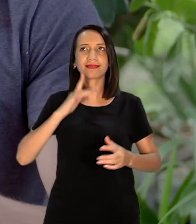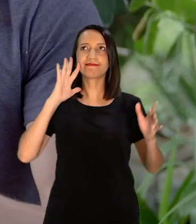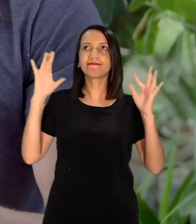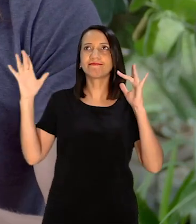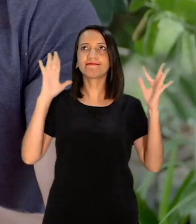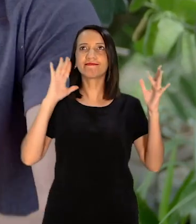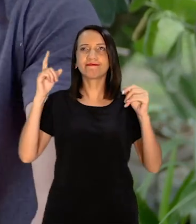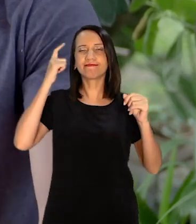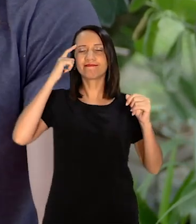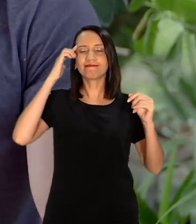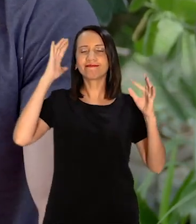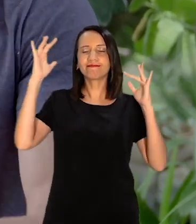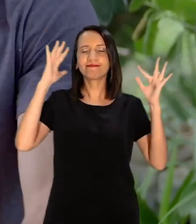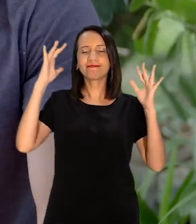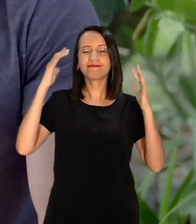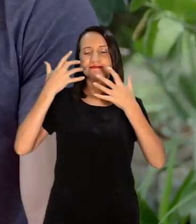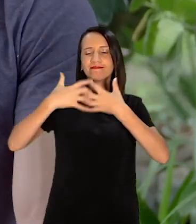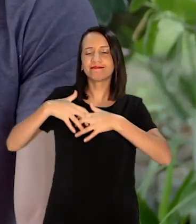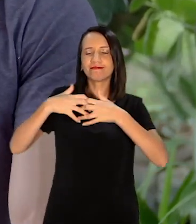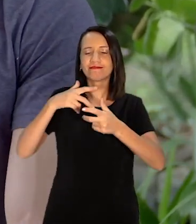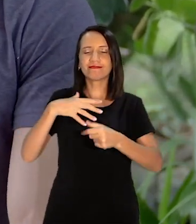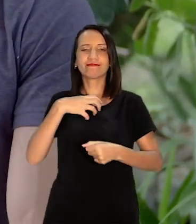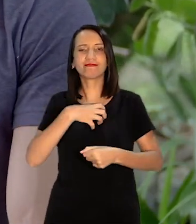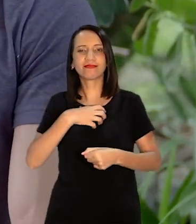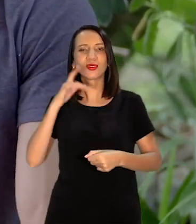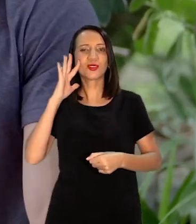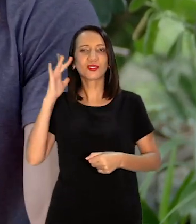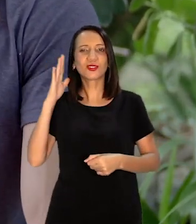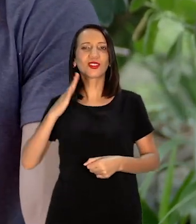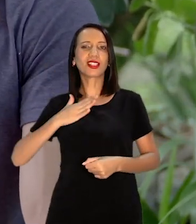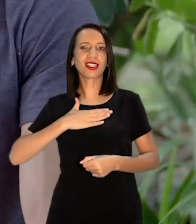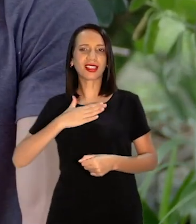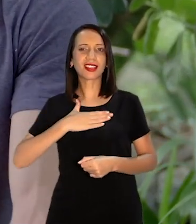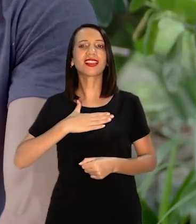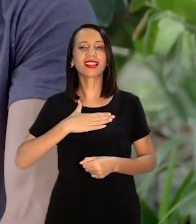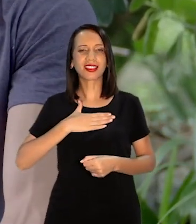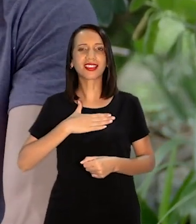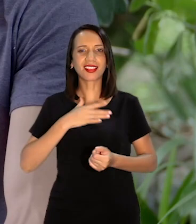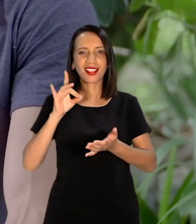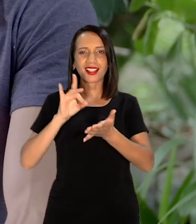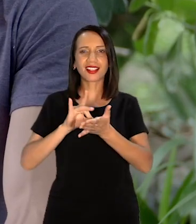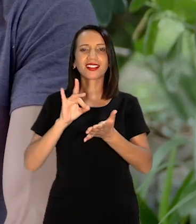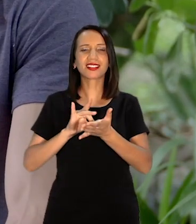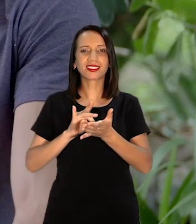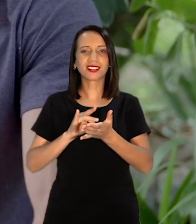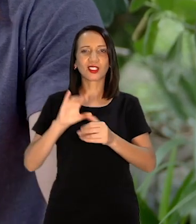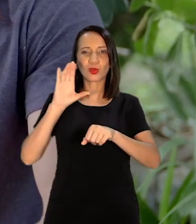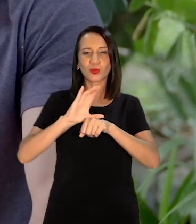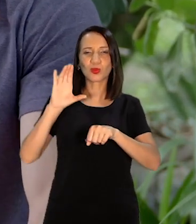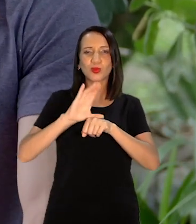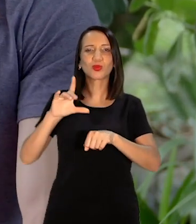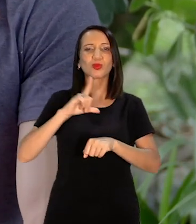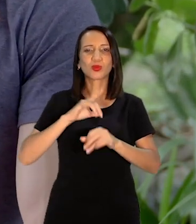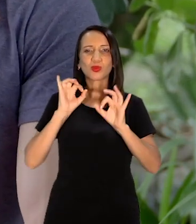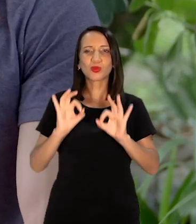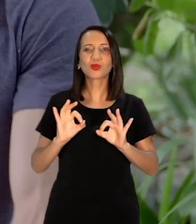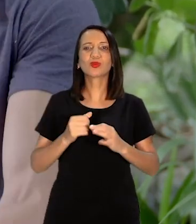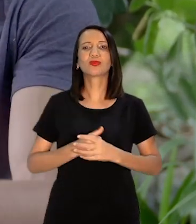pensamentos De argumentos Flechas A filosofia Para mim É o plus Do direito Para mim Ela